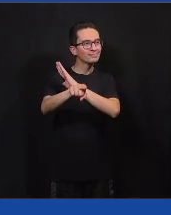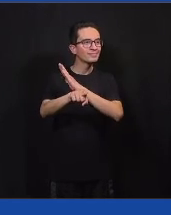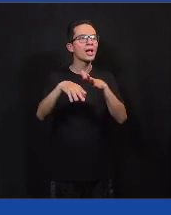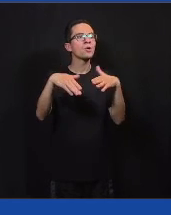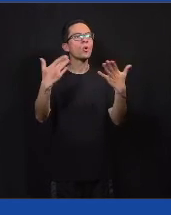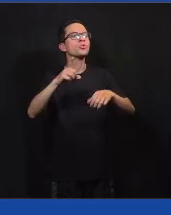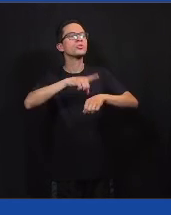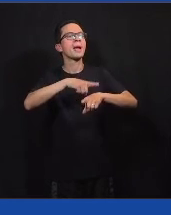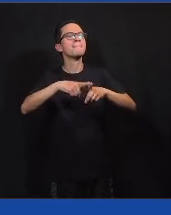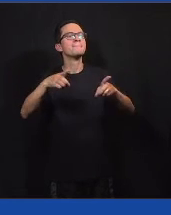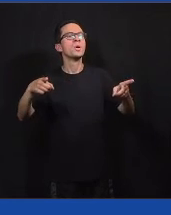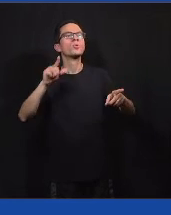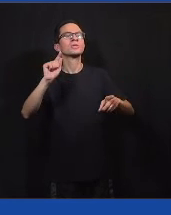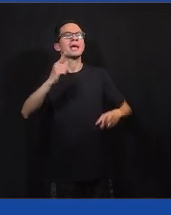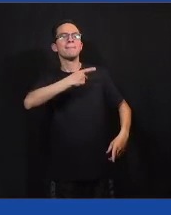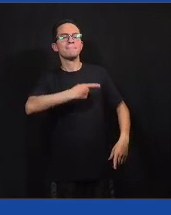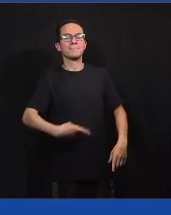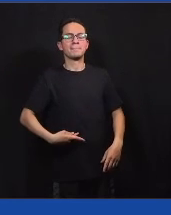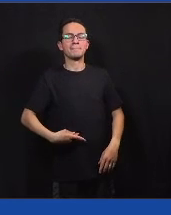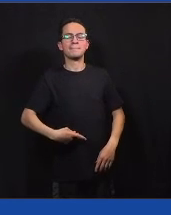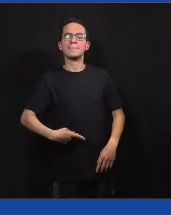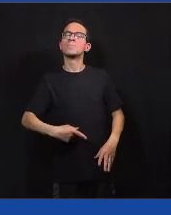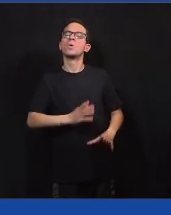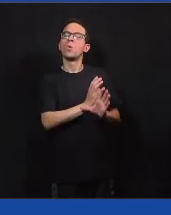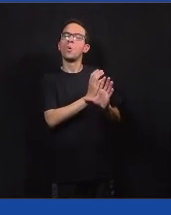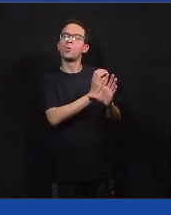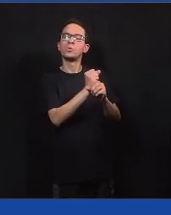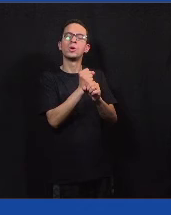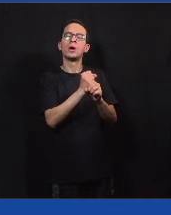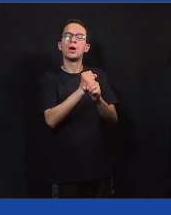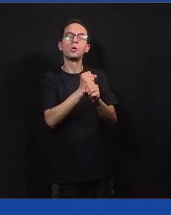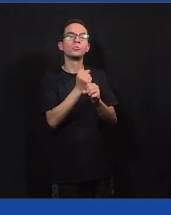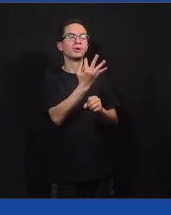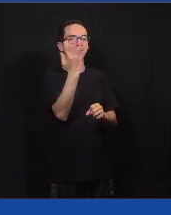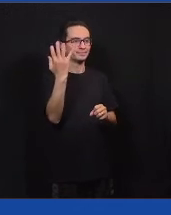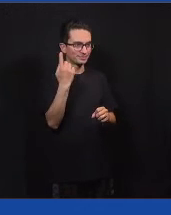Qual a duração do mandato do presidente da república?